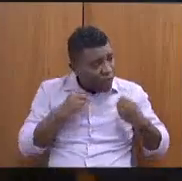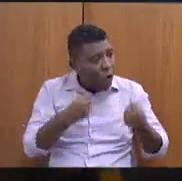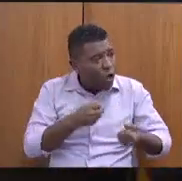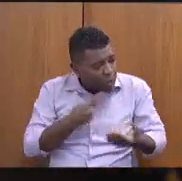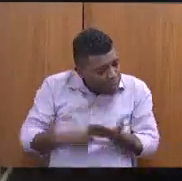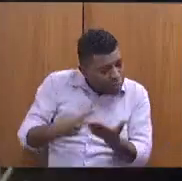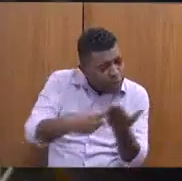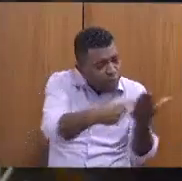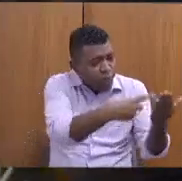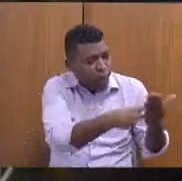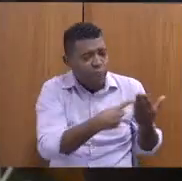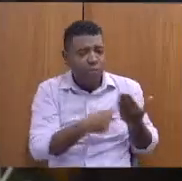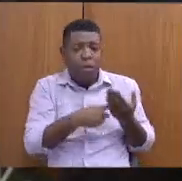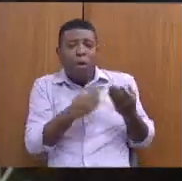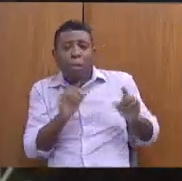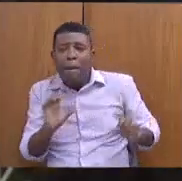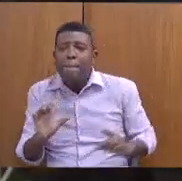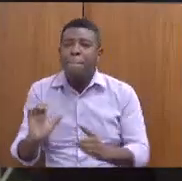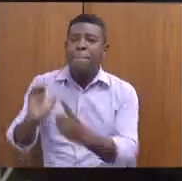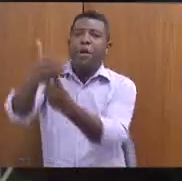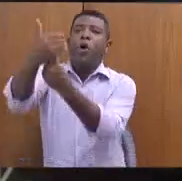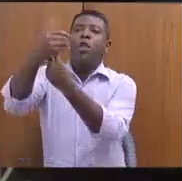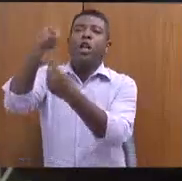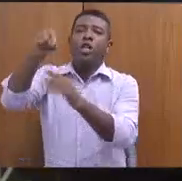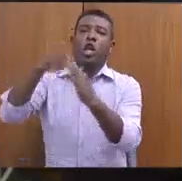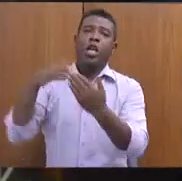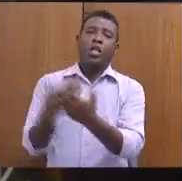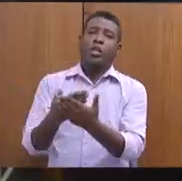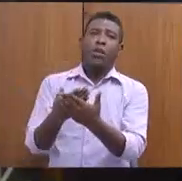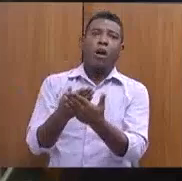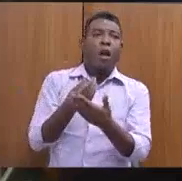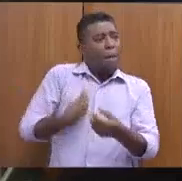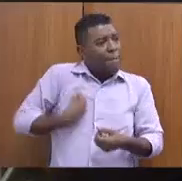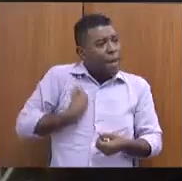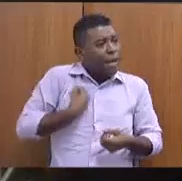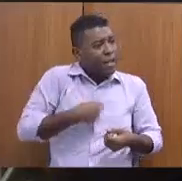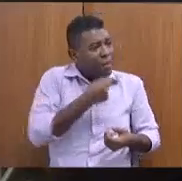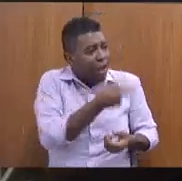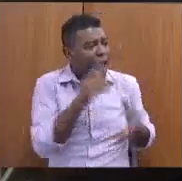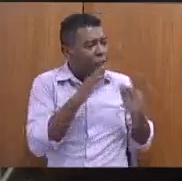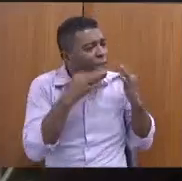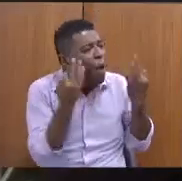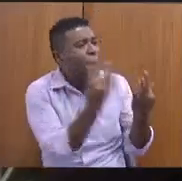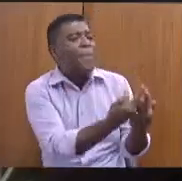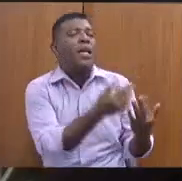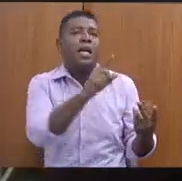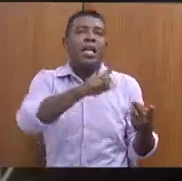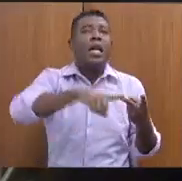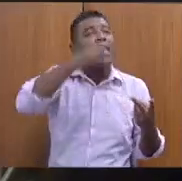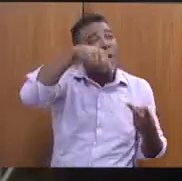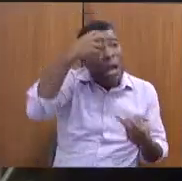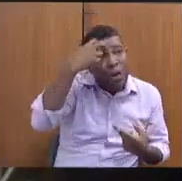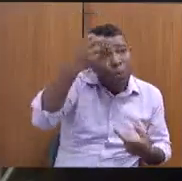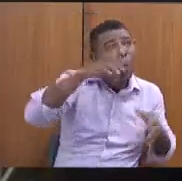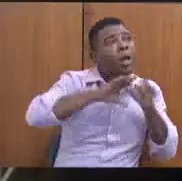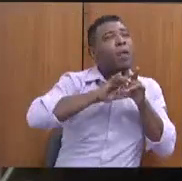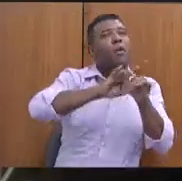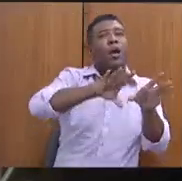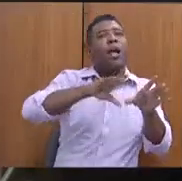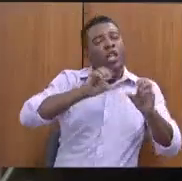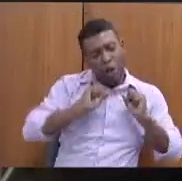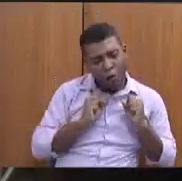crianças, ter um processo participativo com as famílias. É uma cultura democrática que eu acho que fortalece